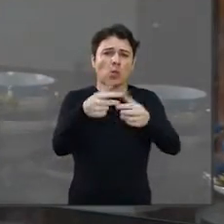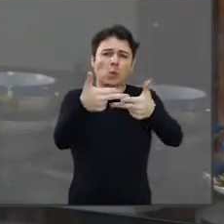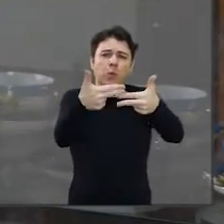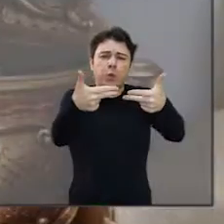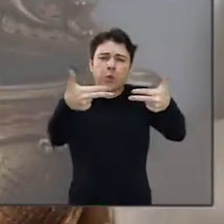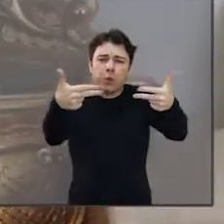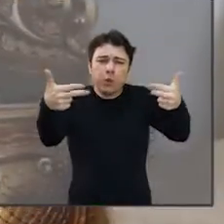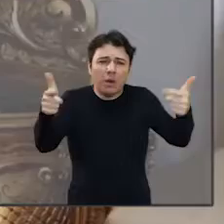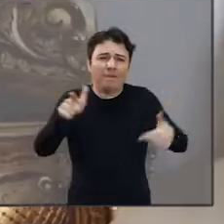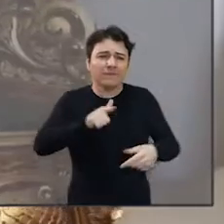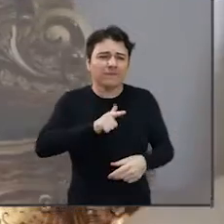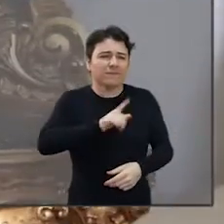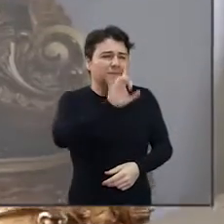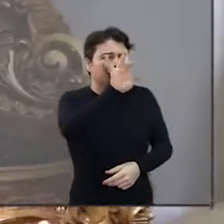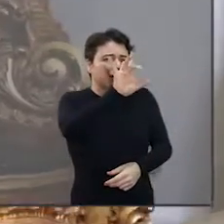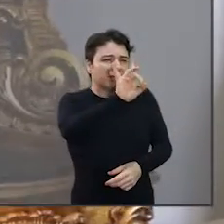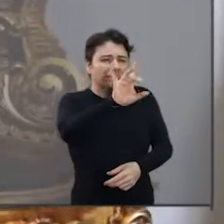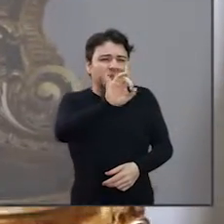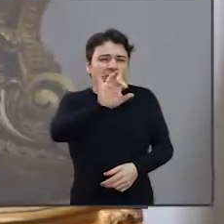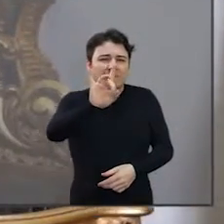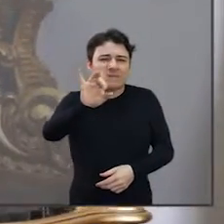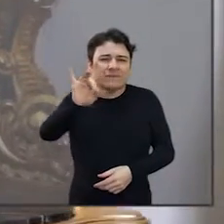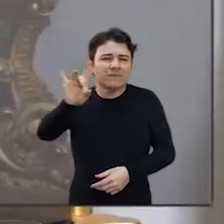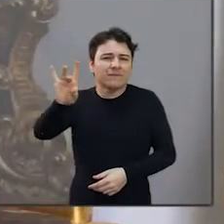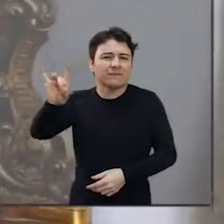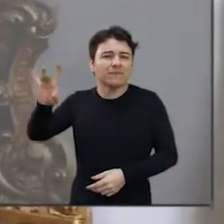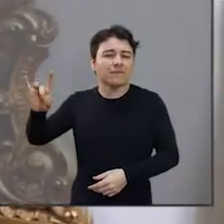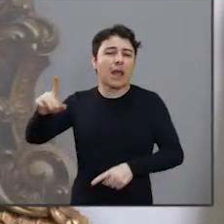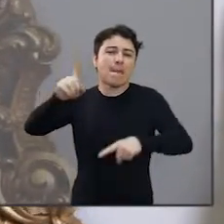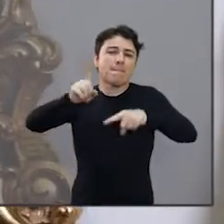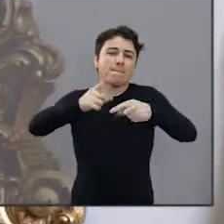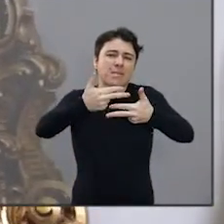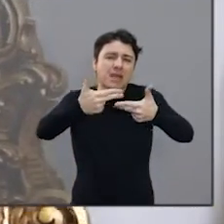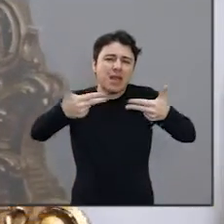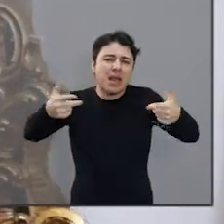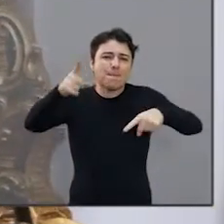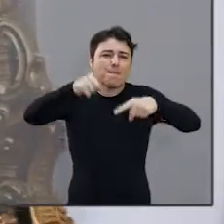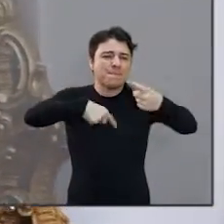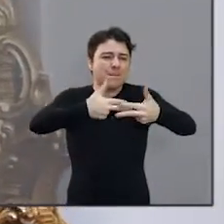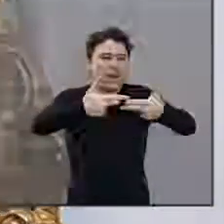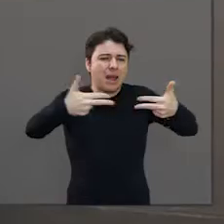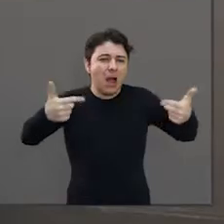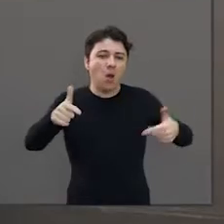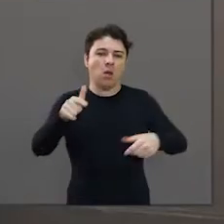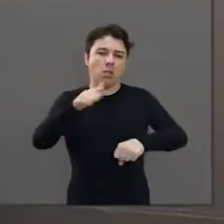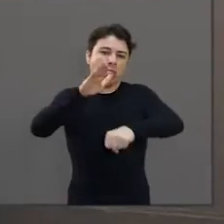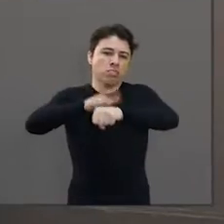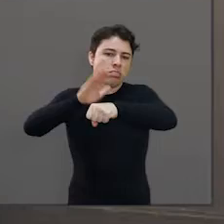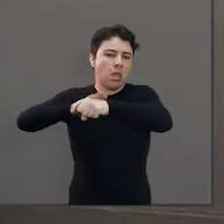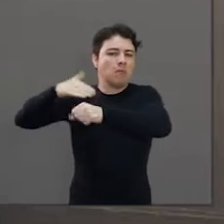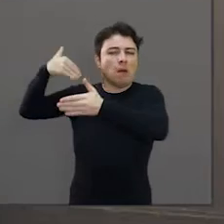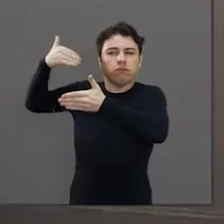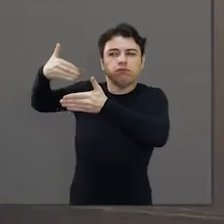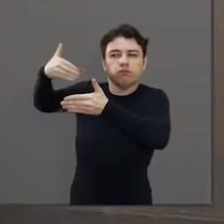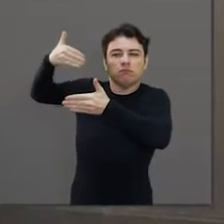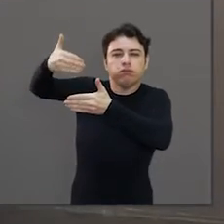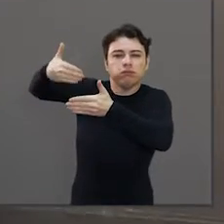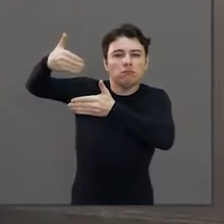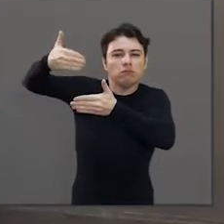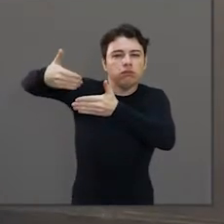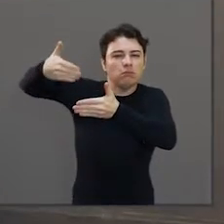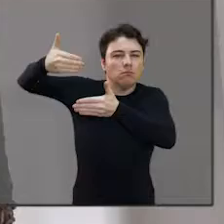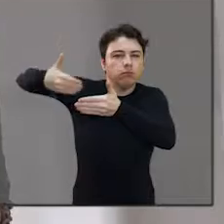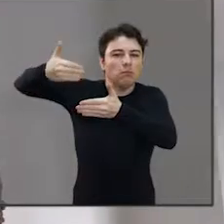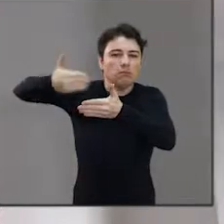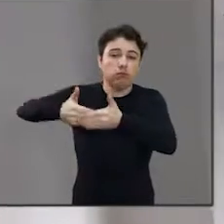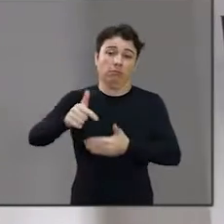Ele é um acervo que a gente tem eclético, com um acervo, assim, bem diversificado, né? Objetos passando